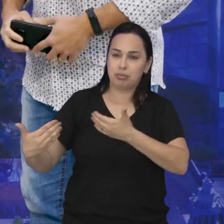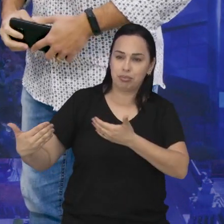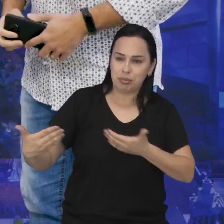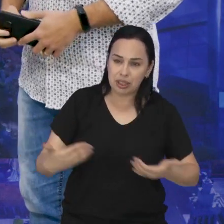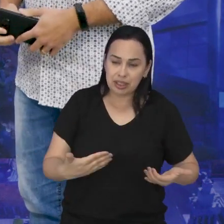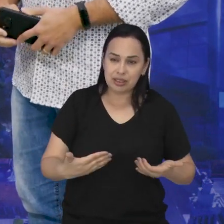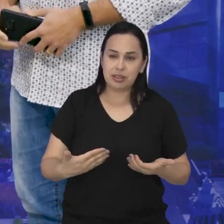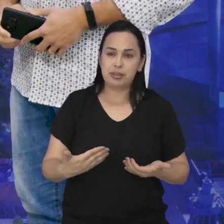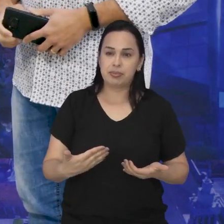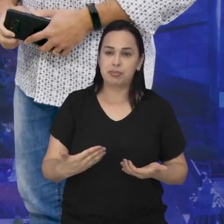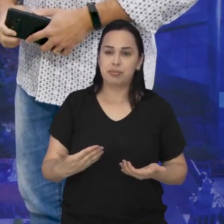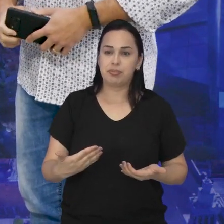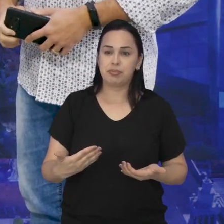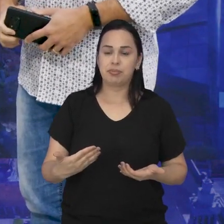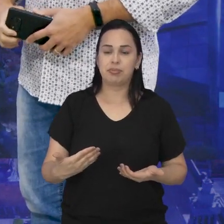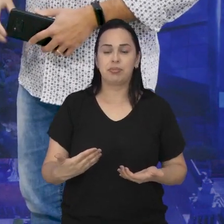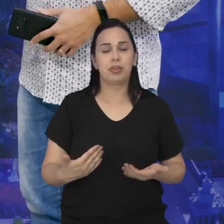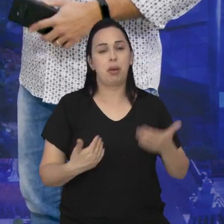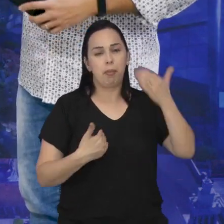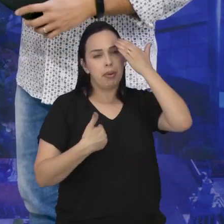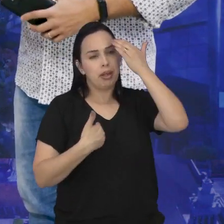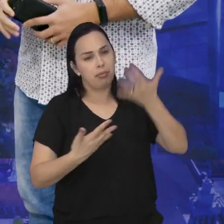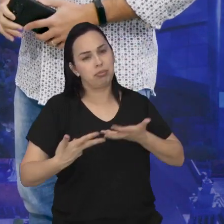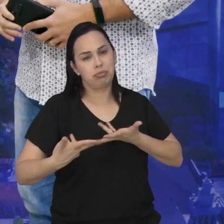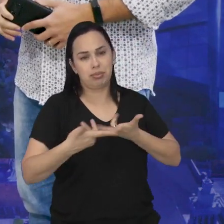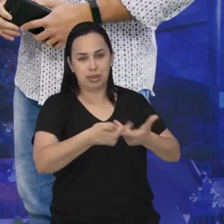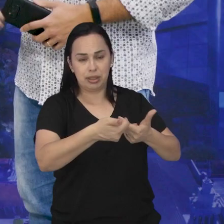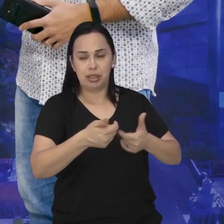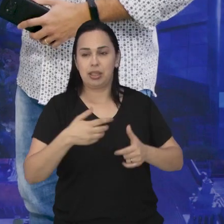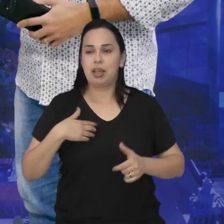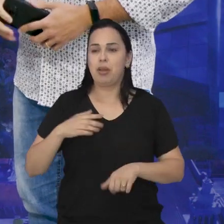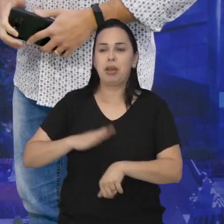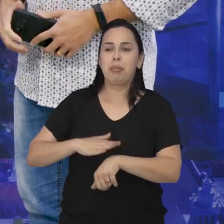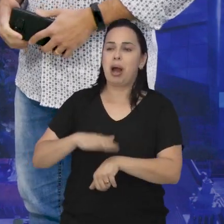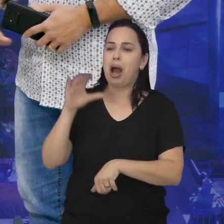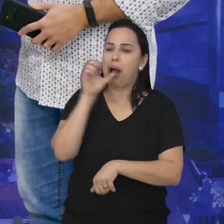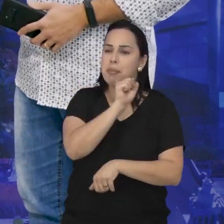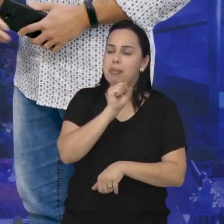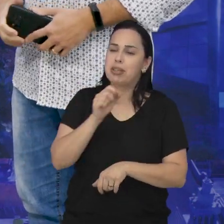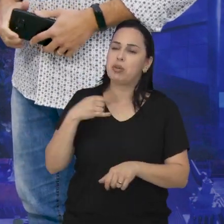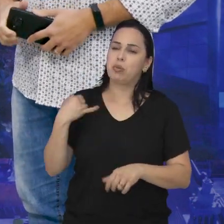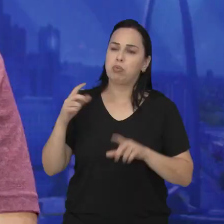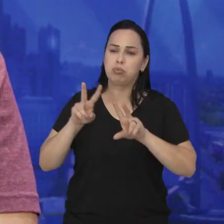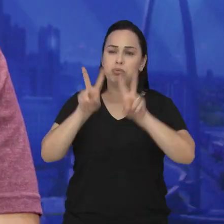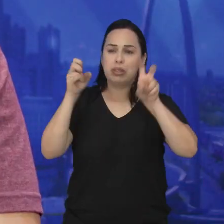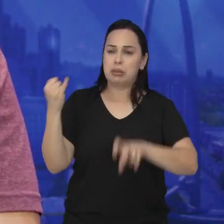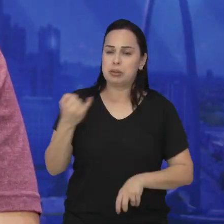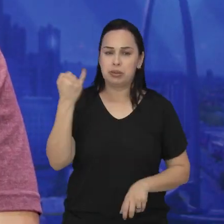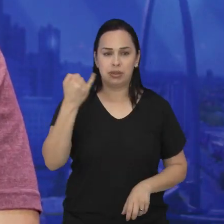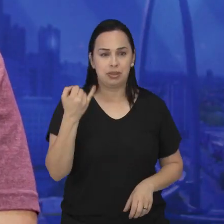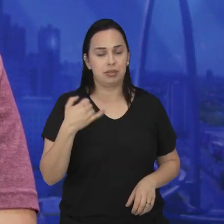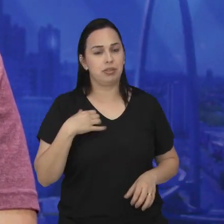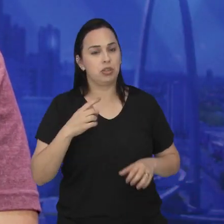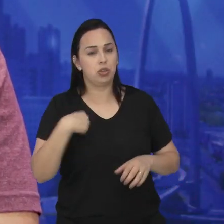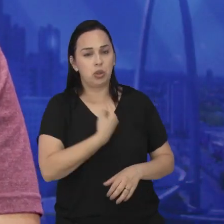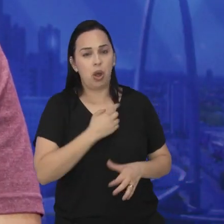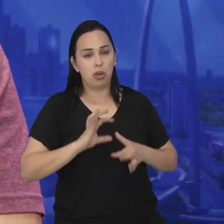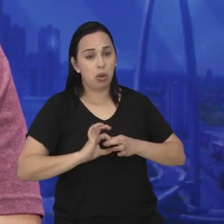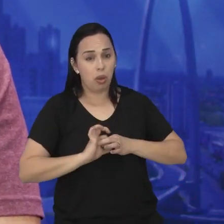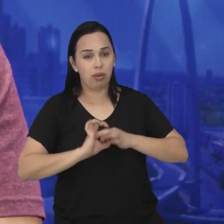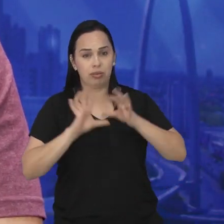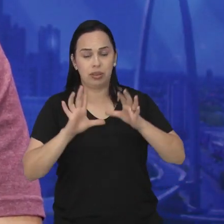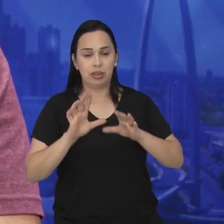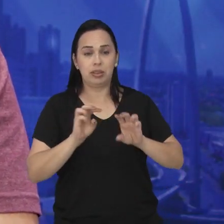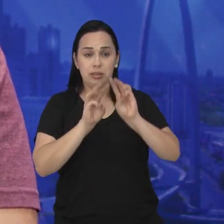obrigado por vir aqui. Eu que agradeço pelo convite. É um tempinho rápido, mas é um assunto muito importante. Nós estamos à disposição, colocamos à disposição da